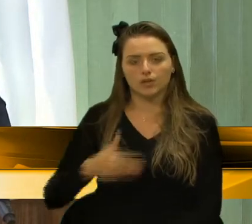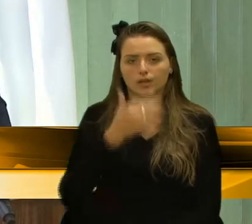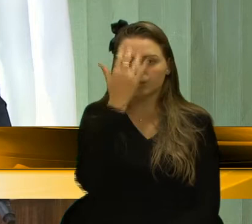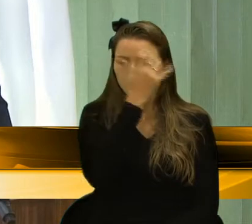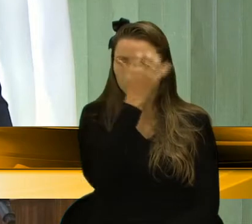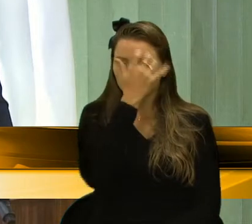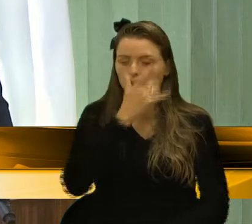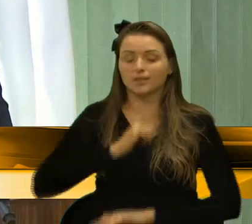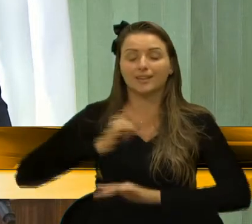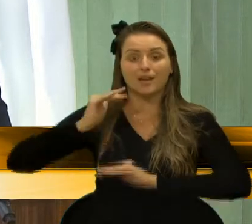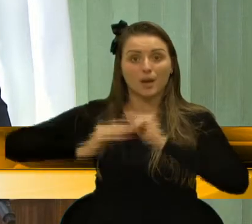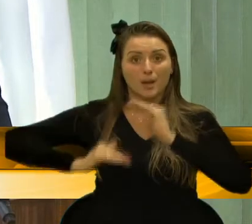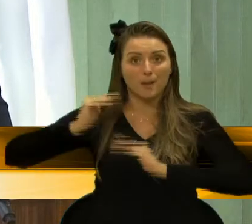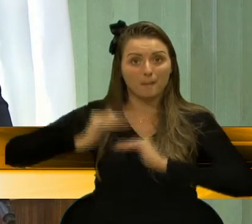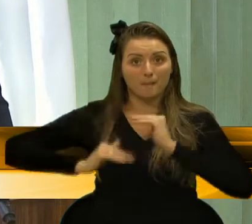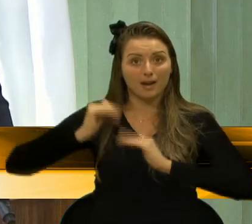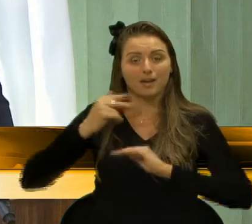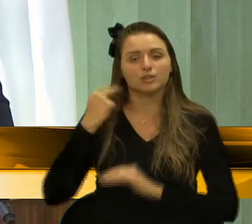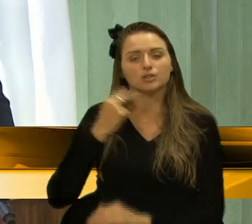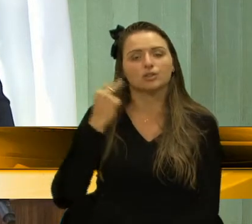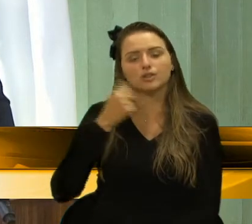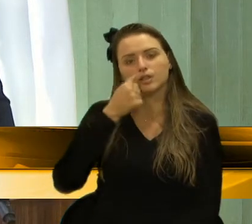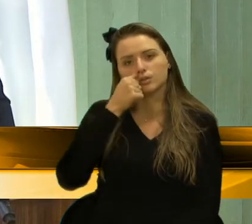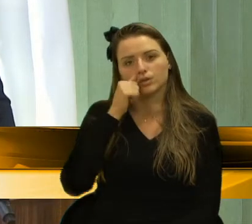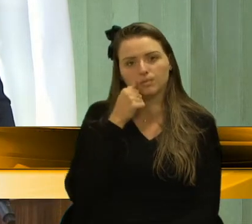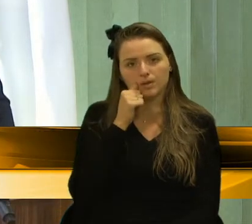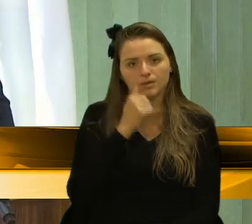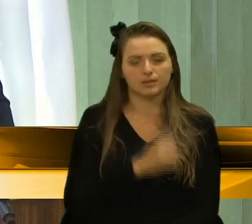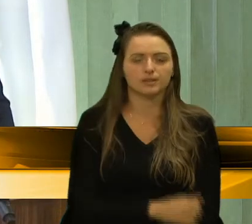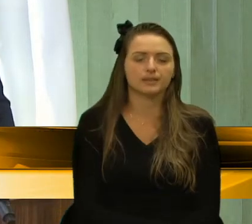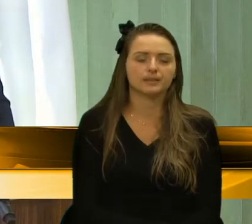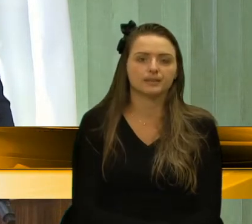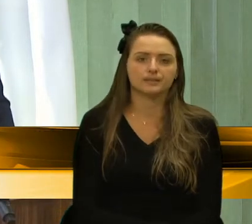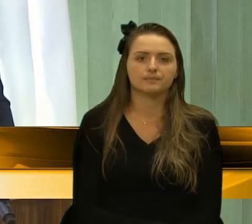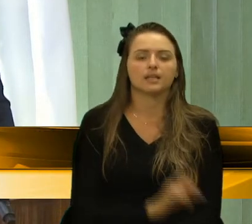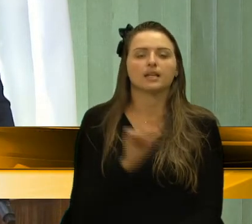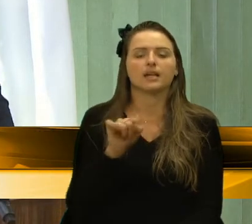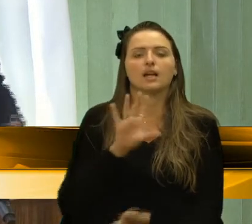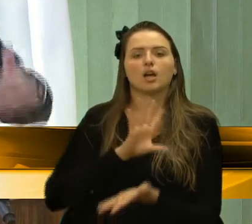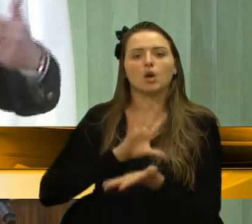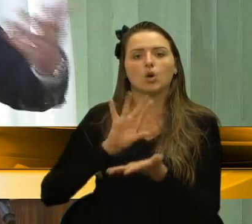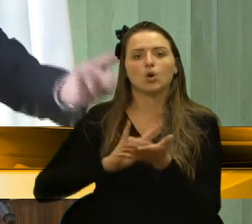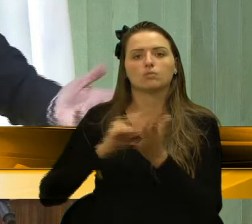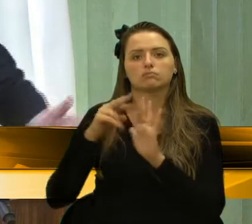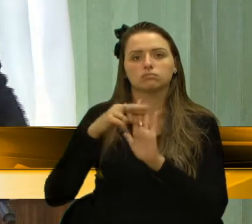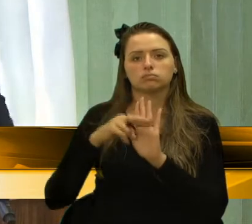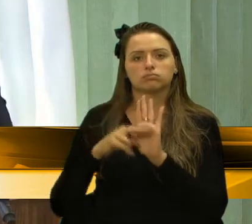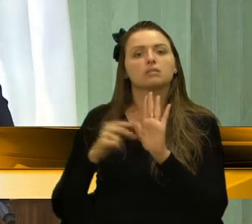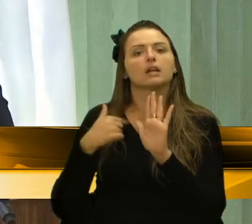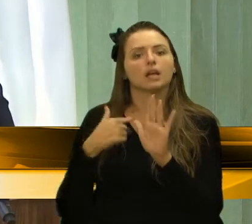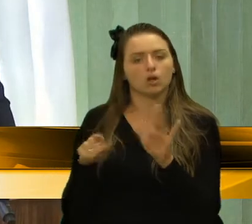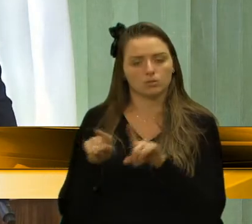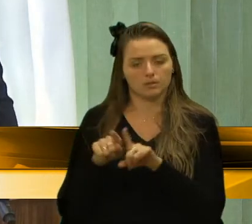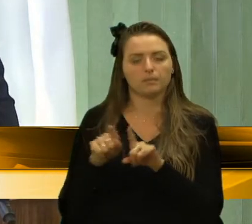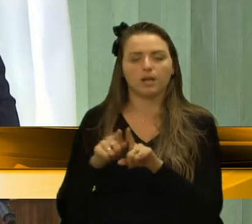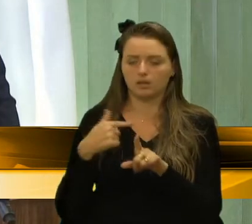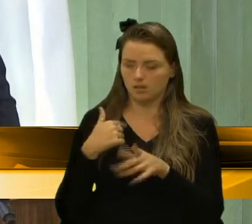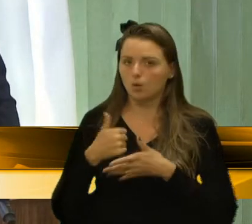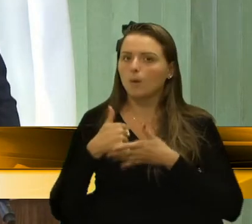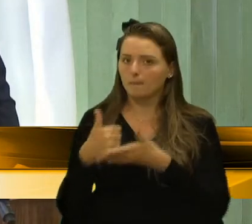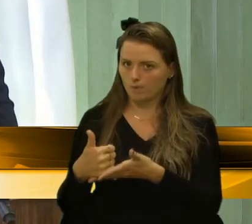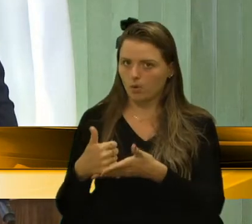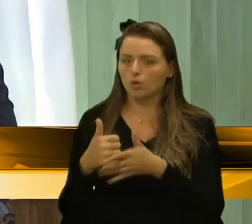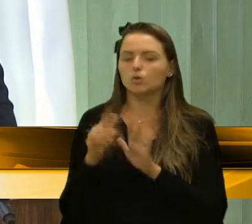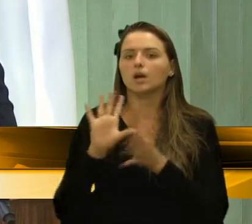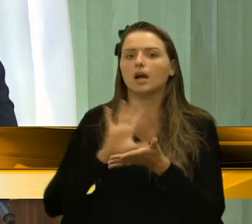prática, vereadora Paula, que é a regulamentação, e me proponho a auxiliar isso, a